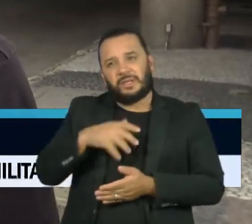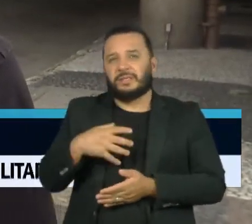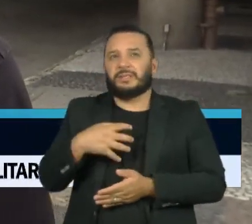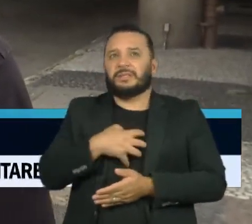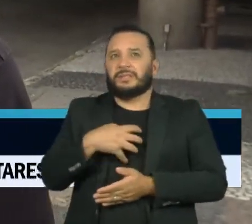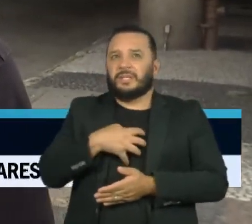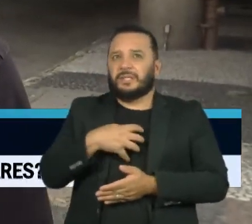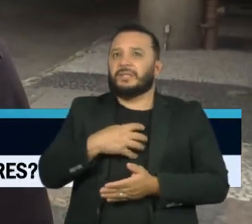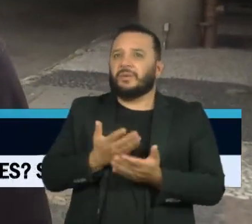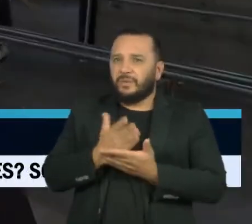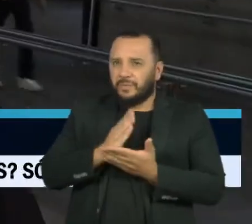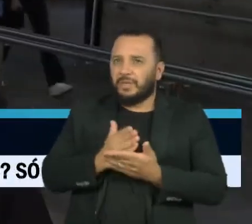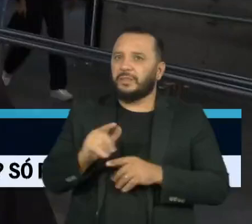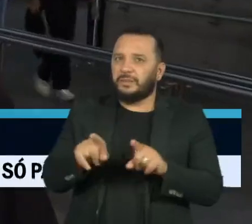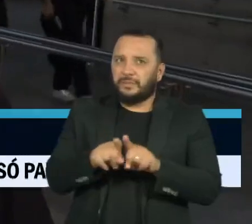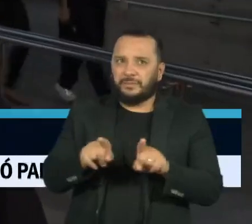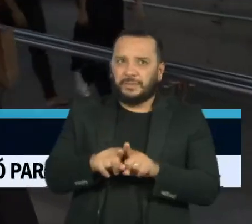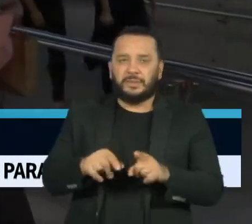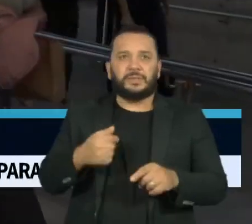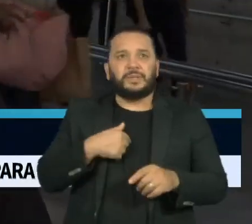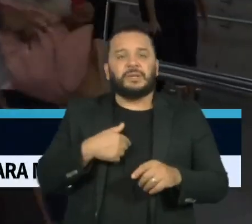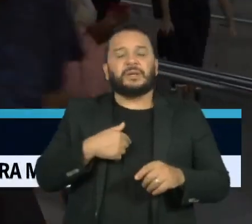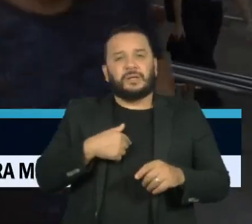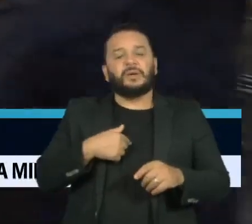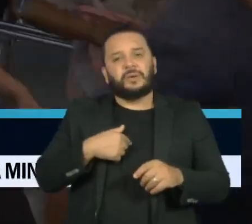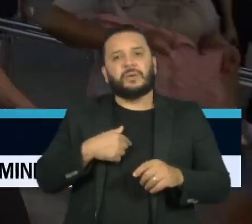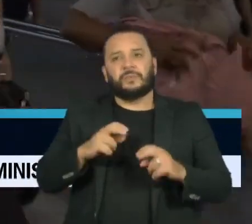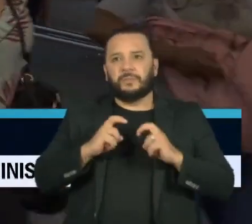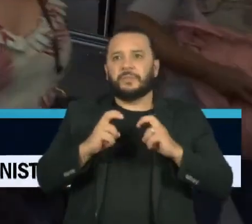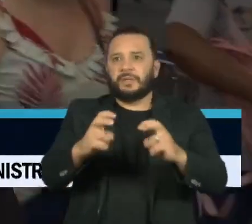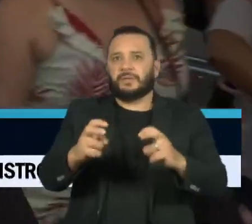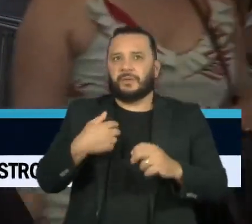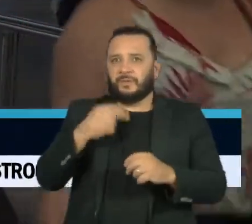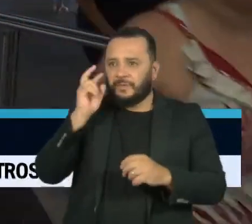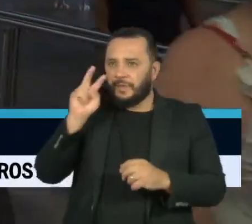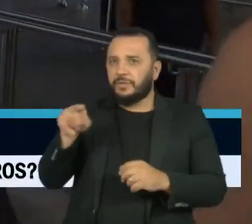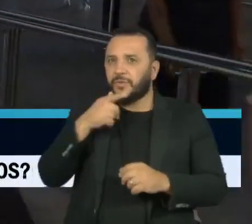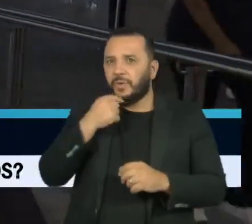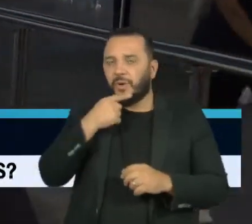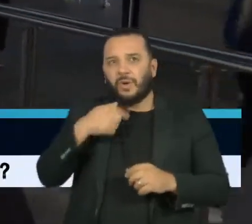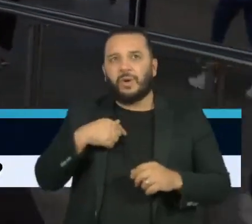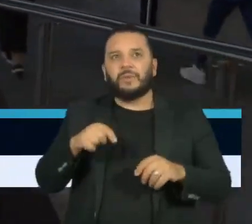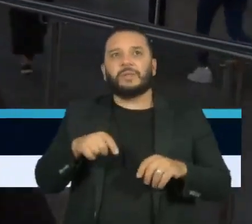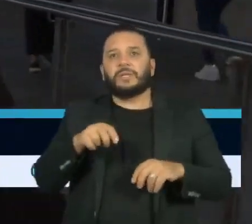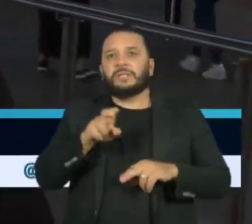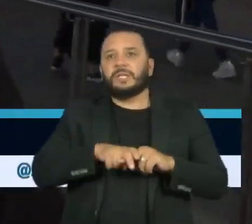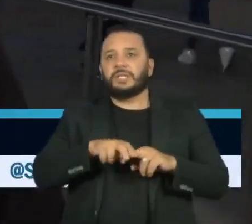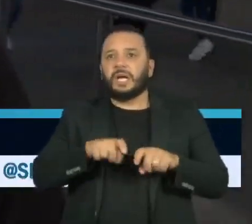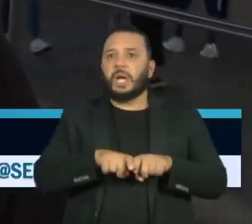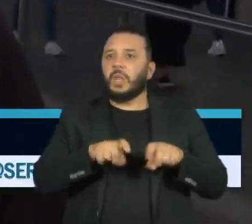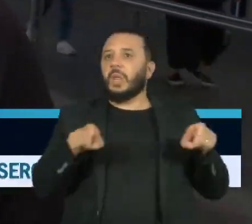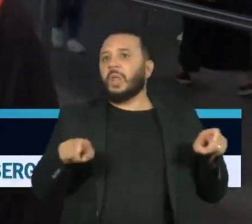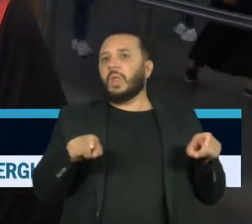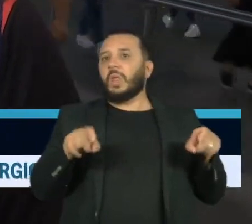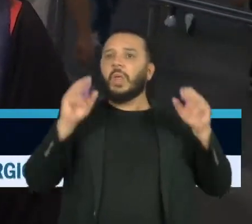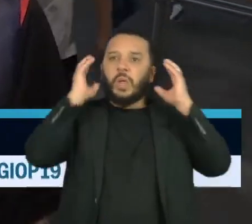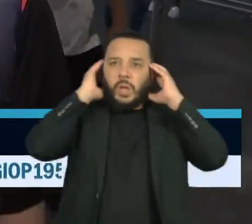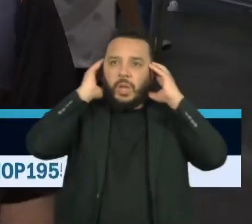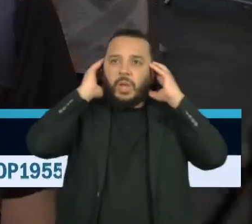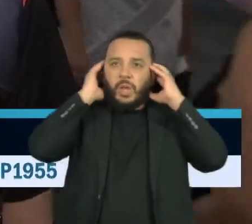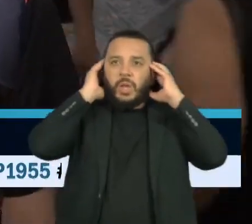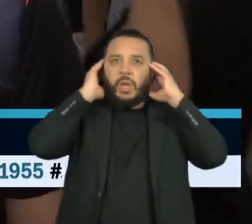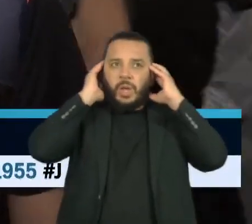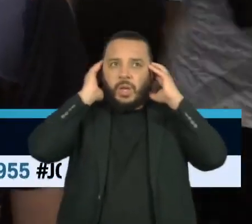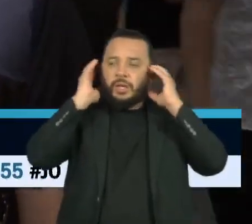incomodadas com isso. Eu estou no metrô e eu olho assim, está lá o cara parado e é isso aí, está de fone, não está nem aí.